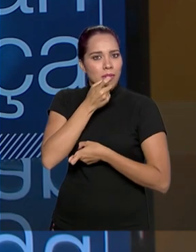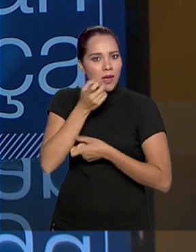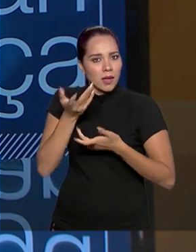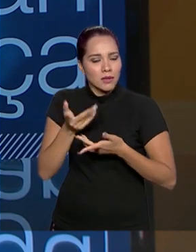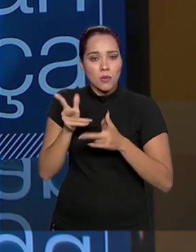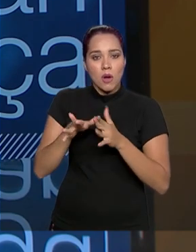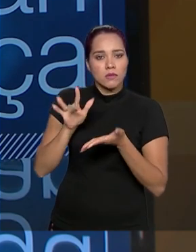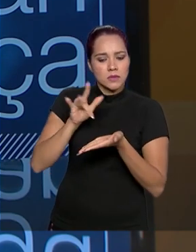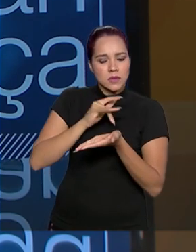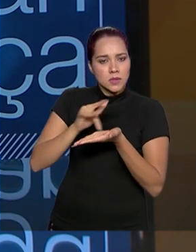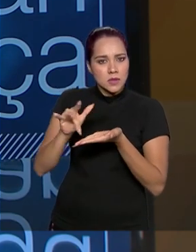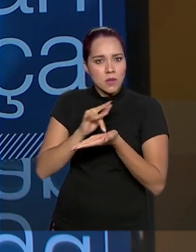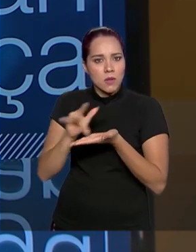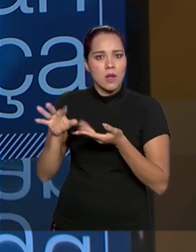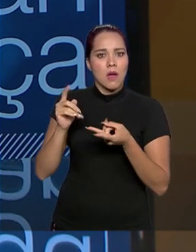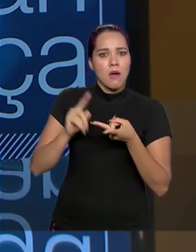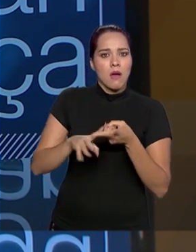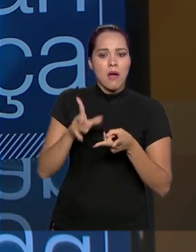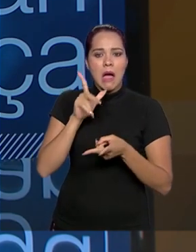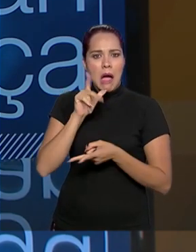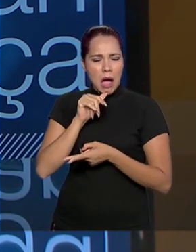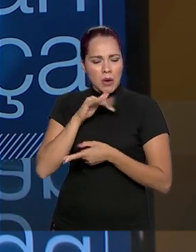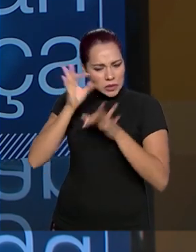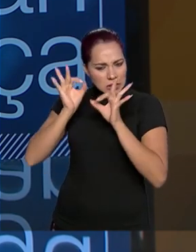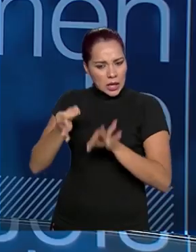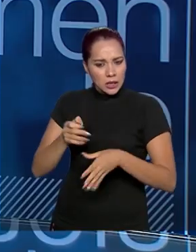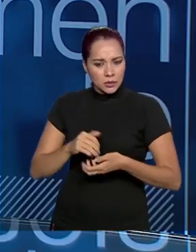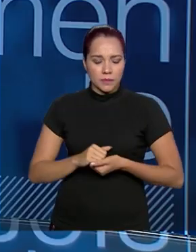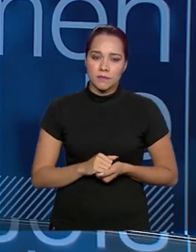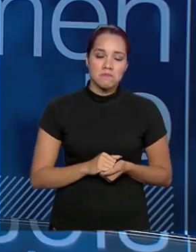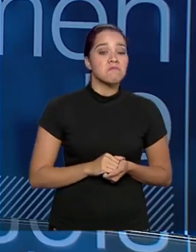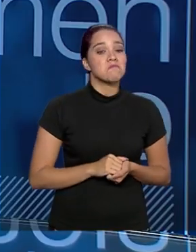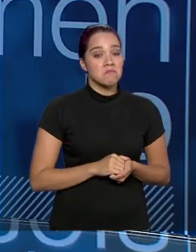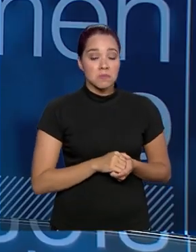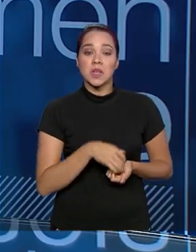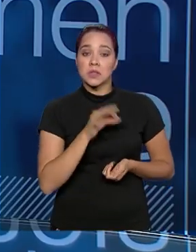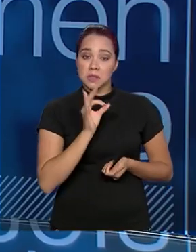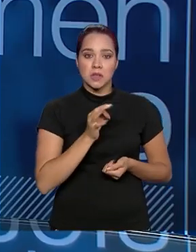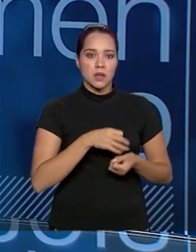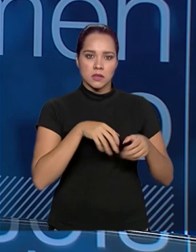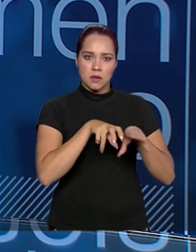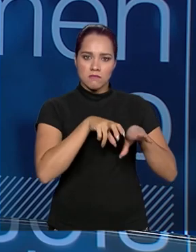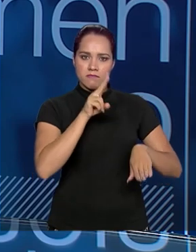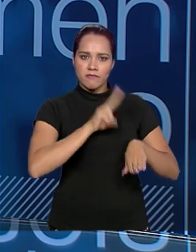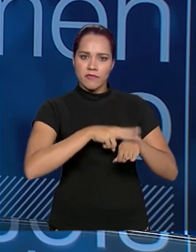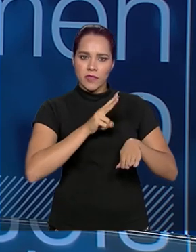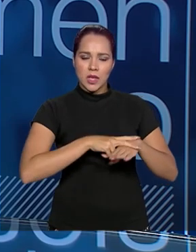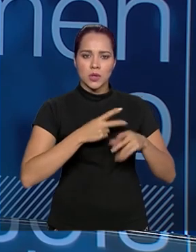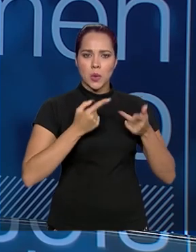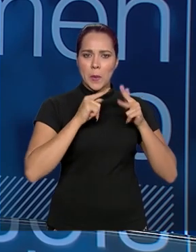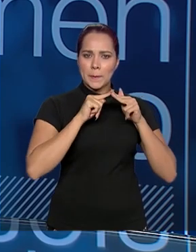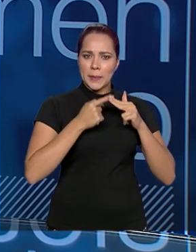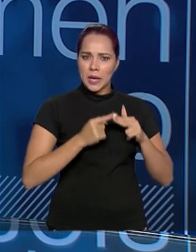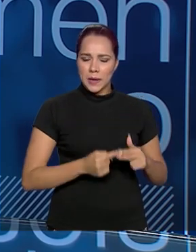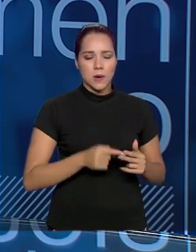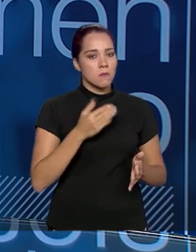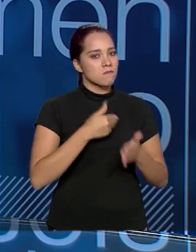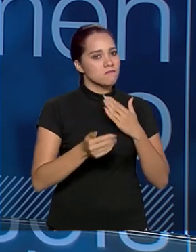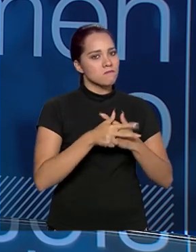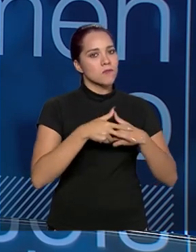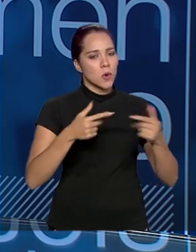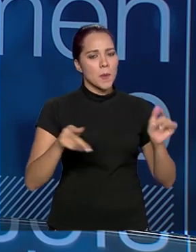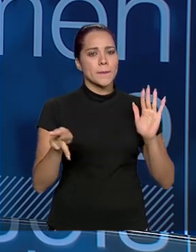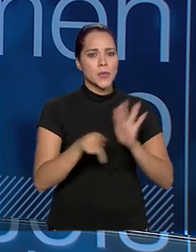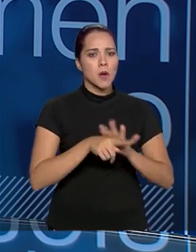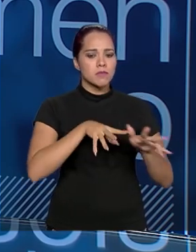simples celular, uma garrafinha de água. É isso mesmo? É isso mesmo. Essa mesa de vidro, um parafuso, qualquer coisa, realmente vem da